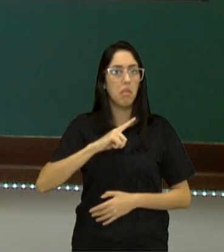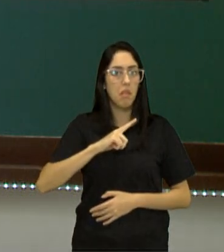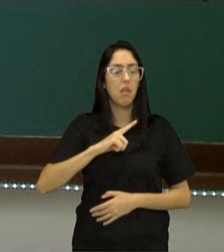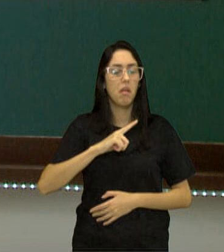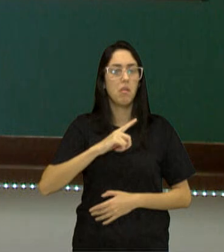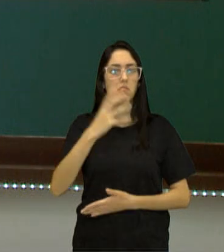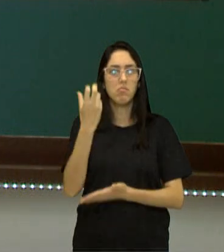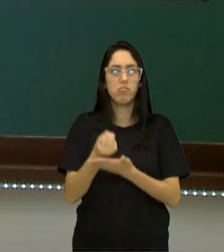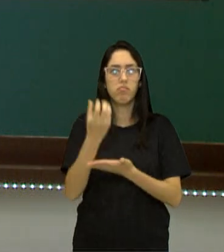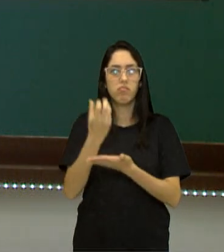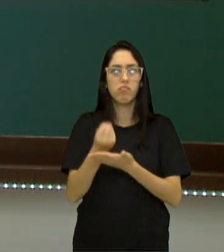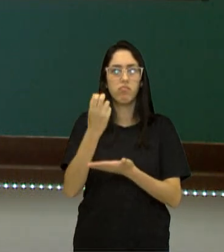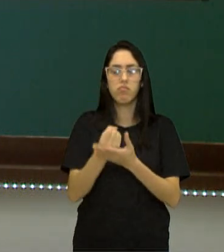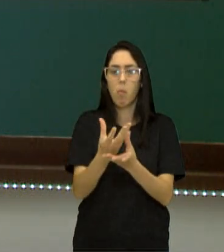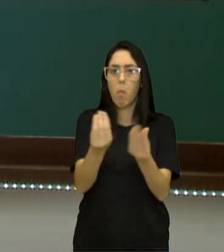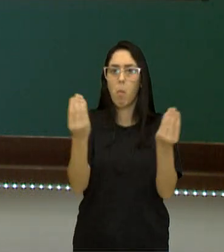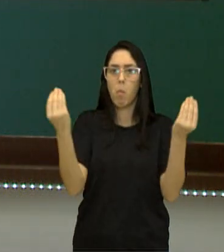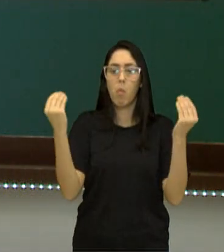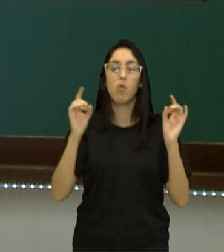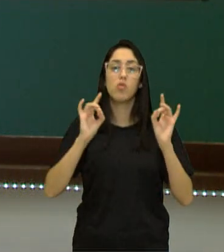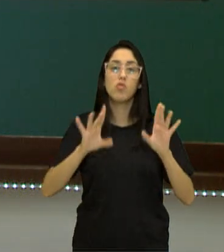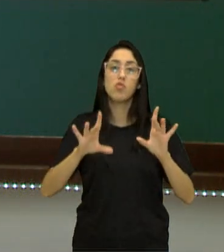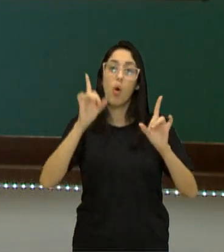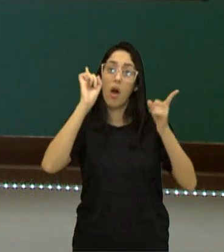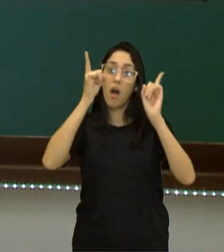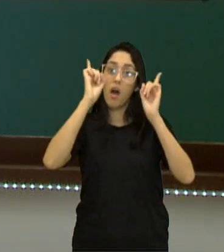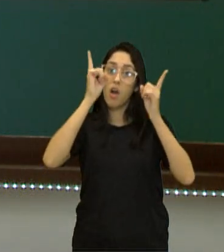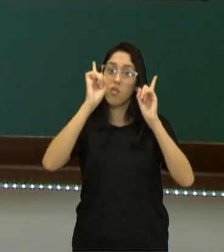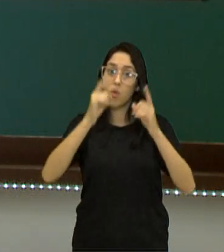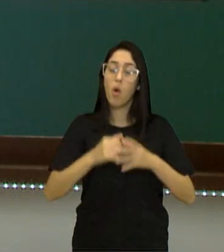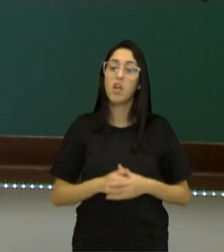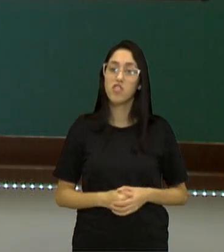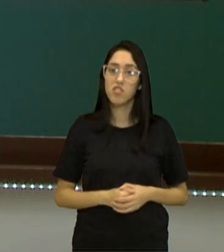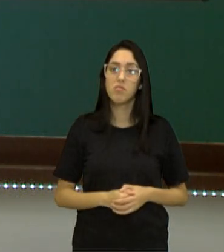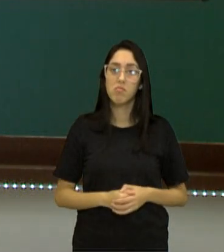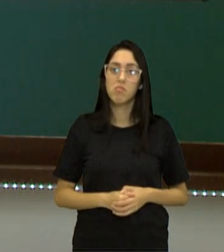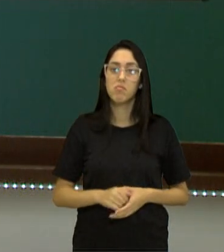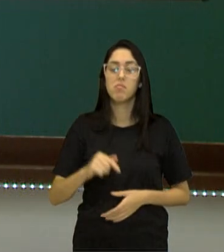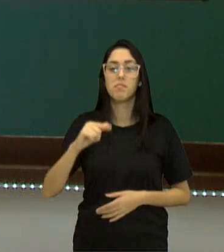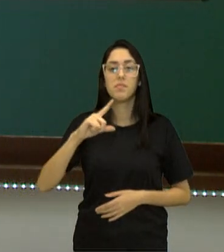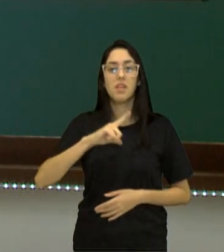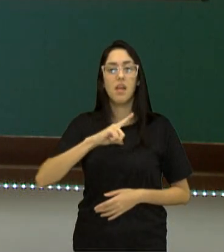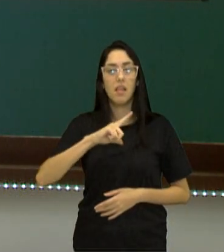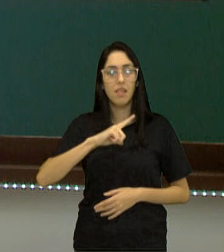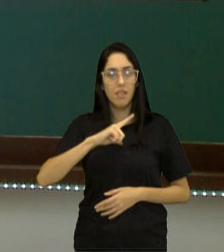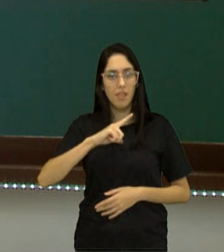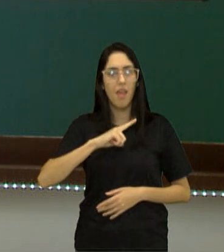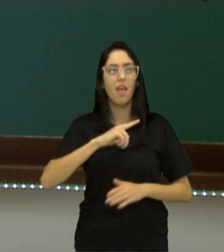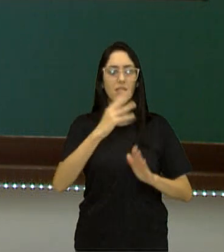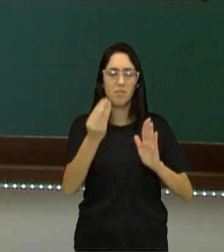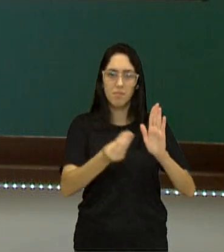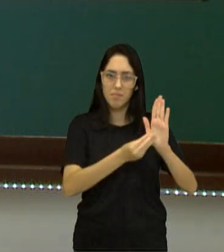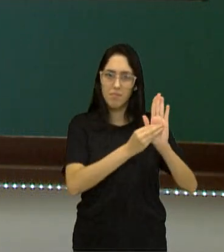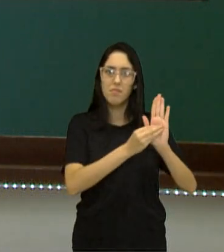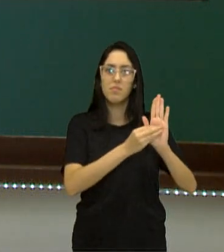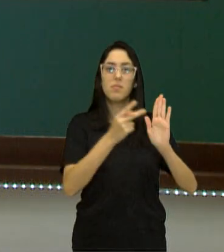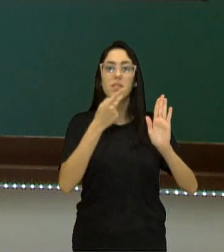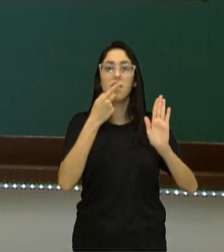downloads somente em dispositivos androides. Então, ele utiliza esse argumento para sustentar